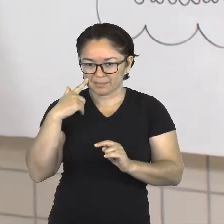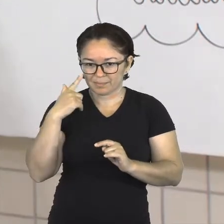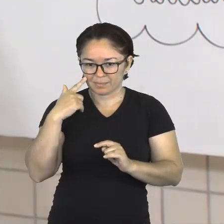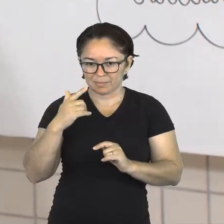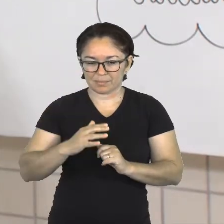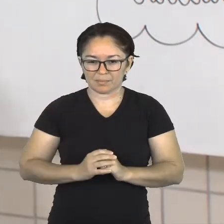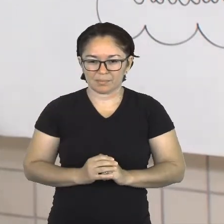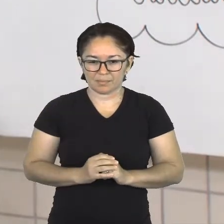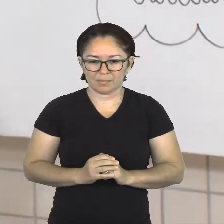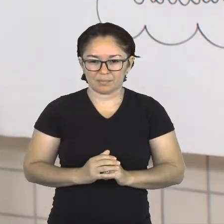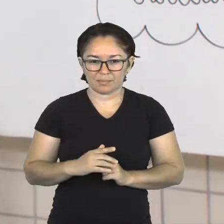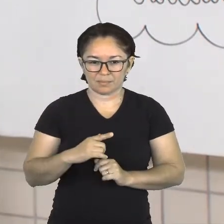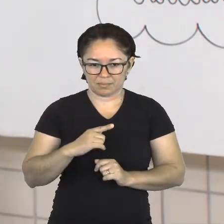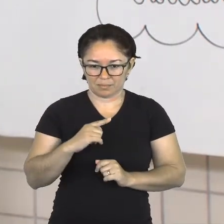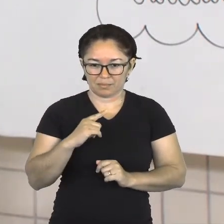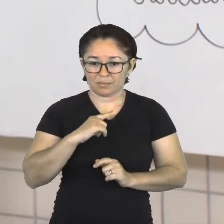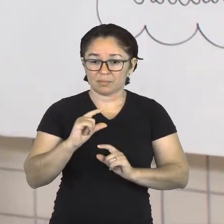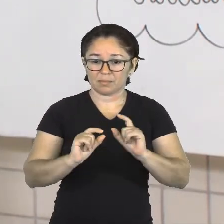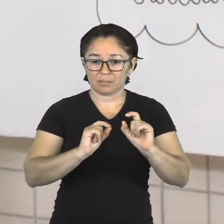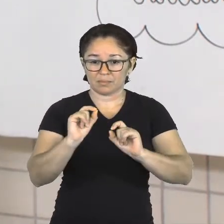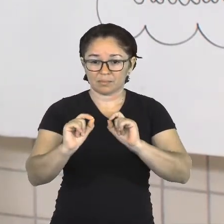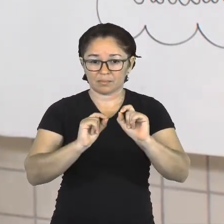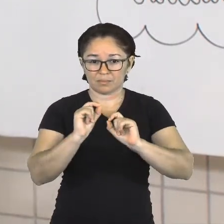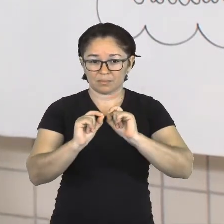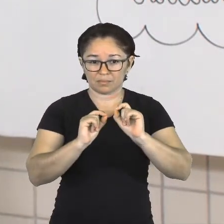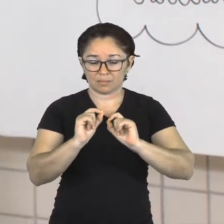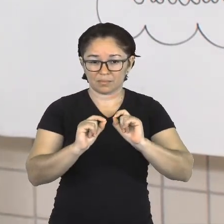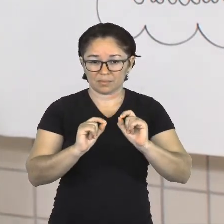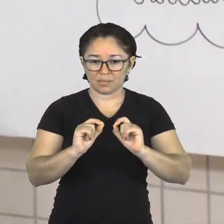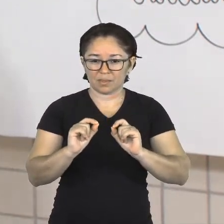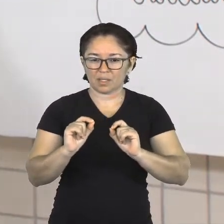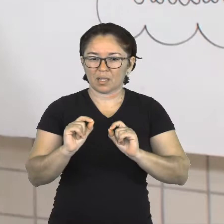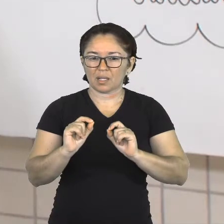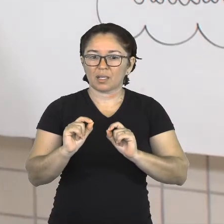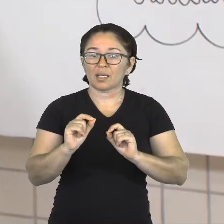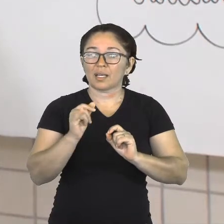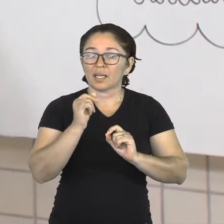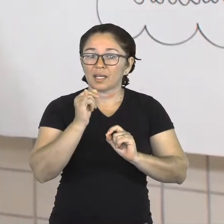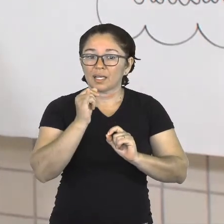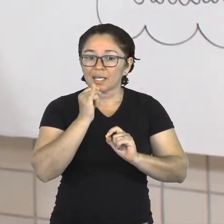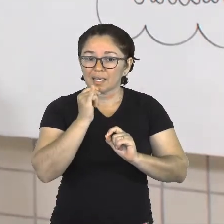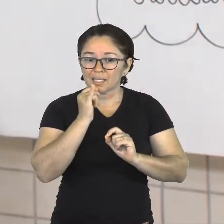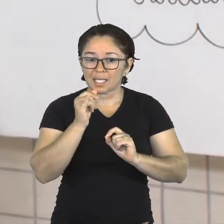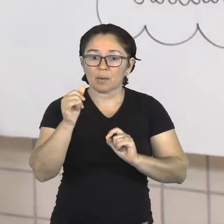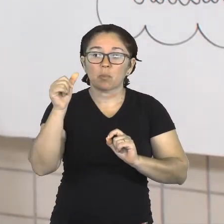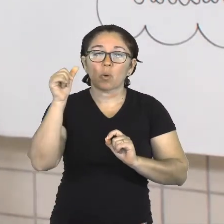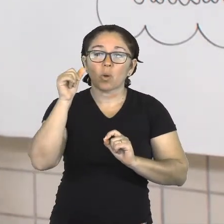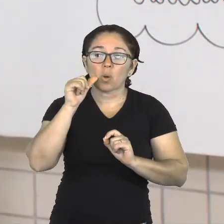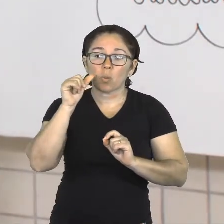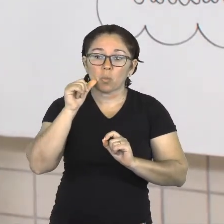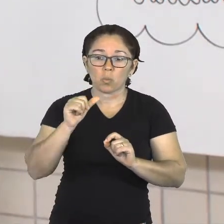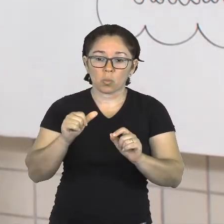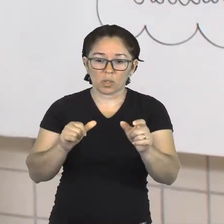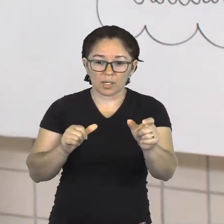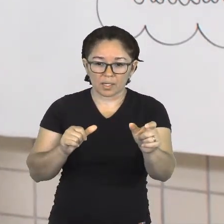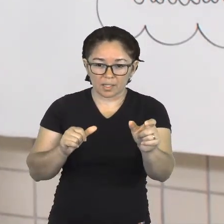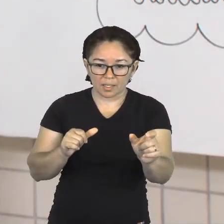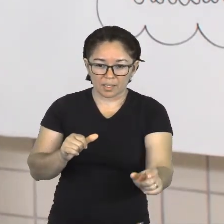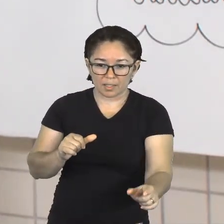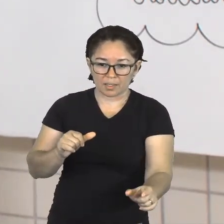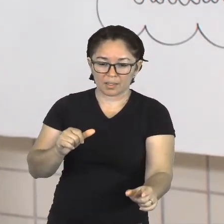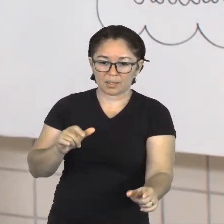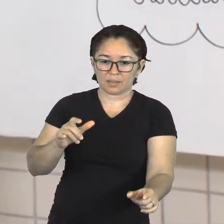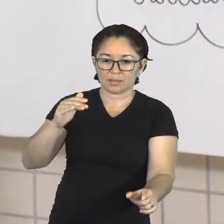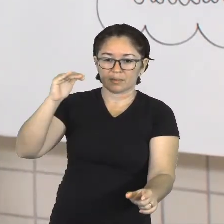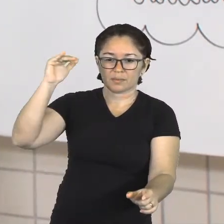que tem a simbologia da morte com a menina, porque ela acompanha